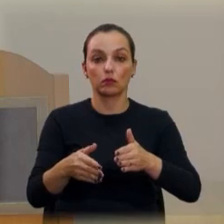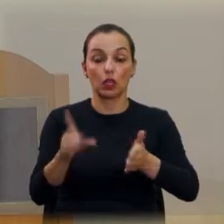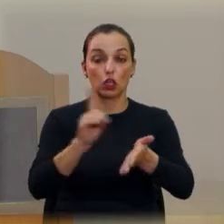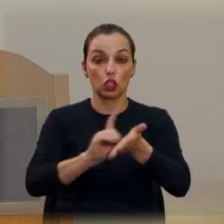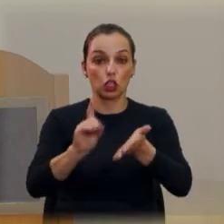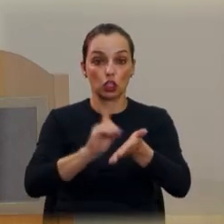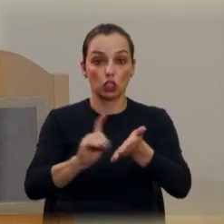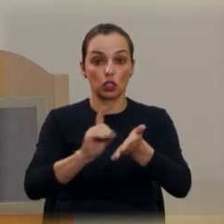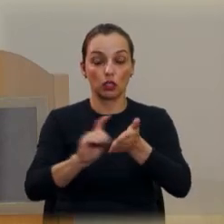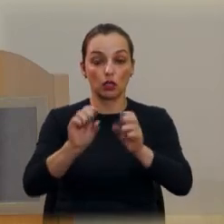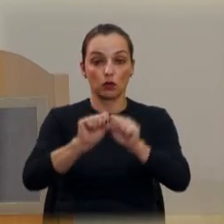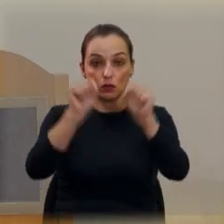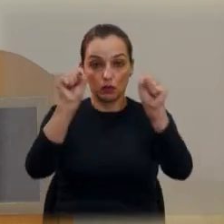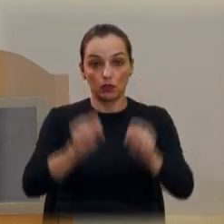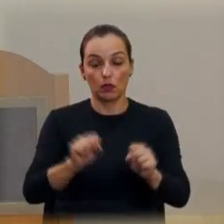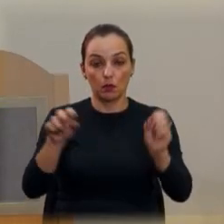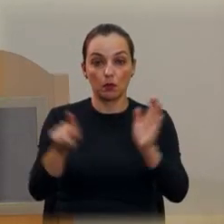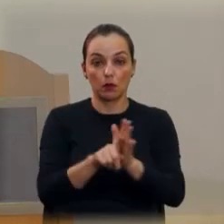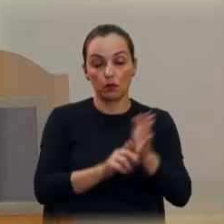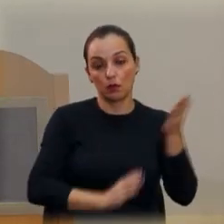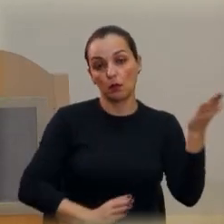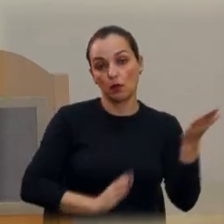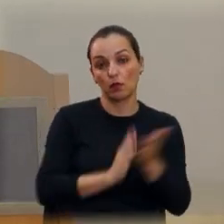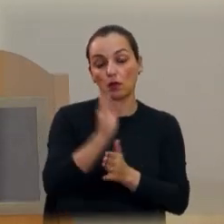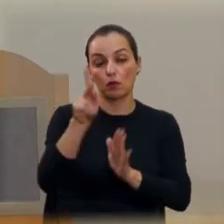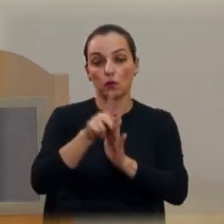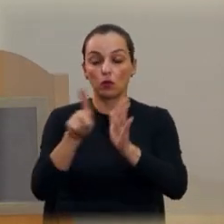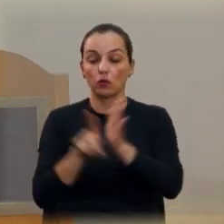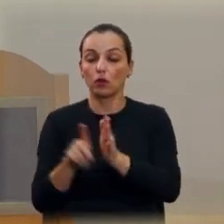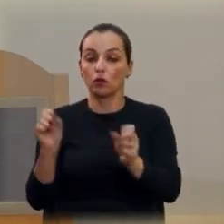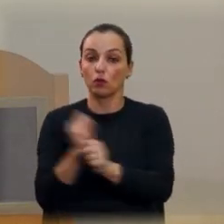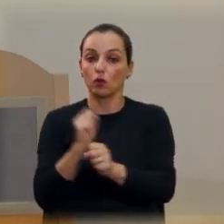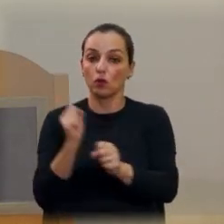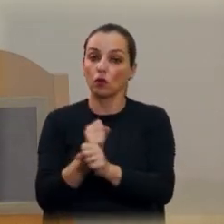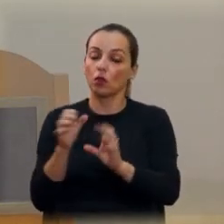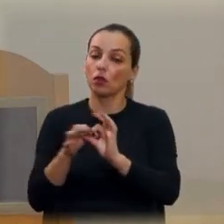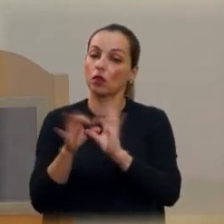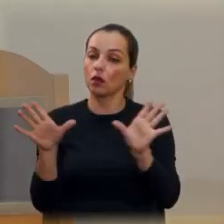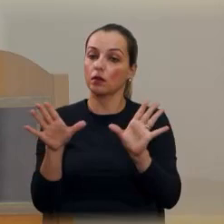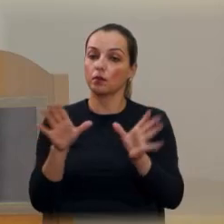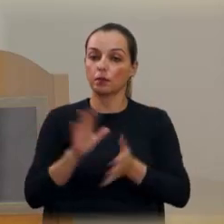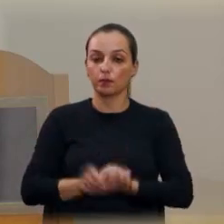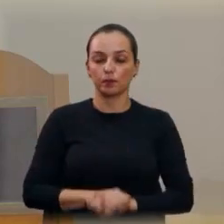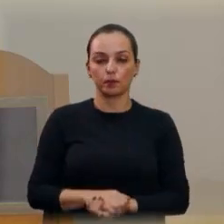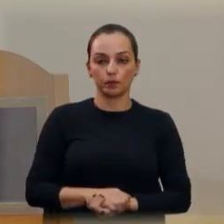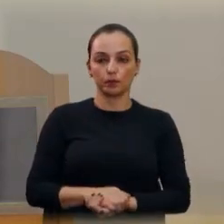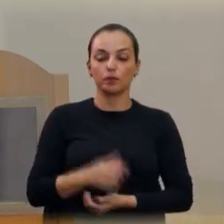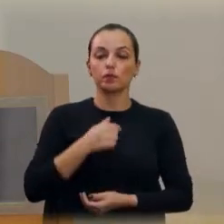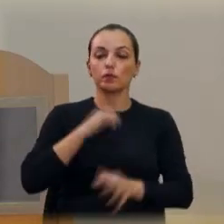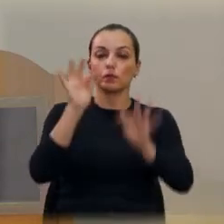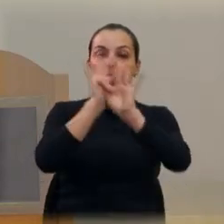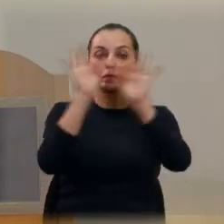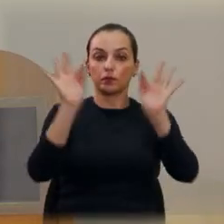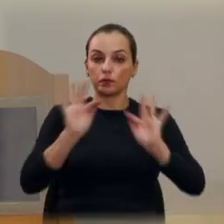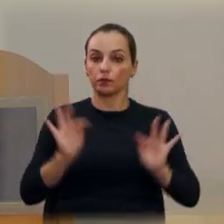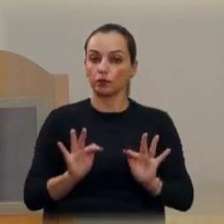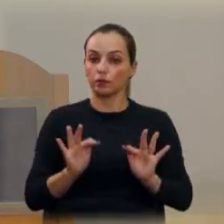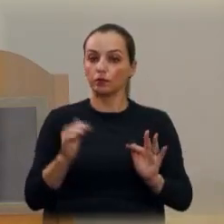sistema de aprovação e regularização de projeto. Então, fico feliz, porque